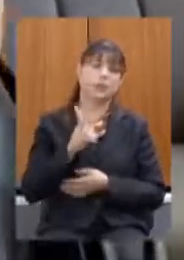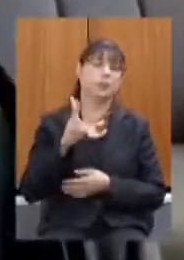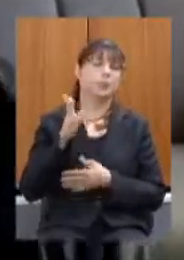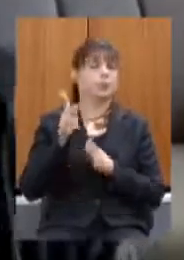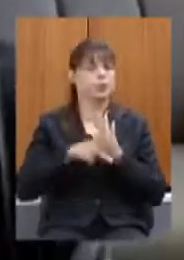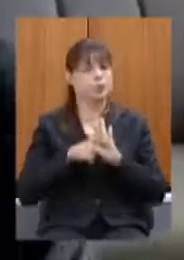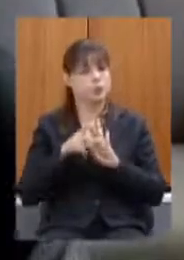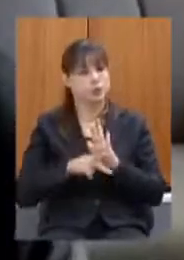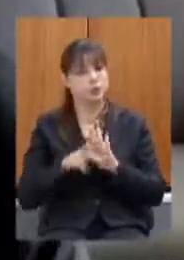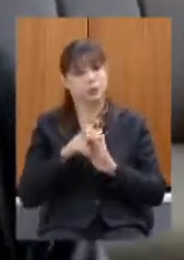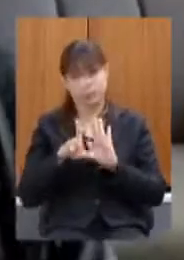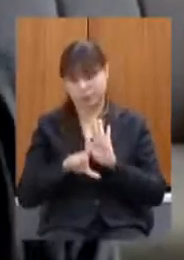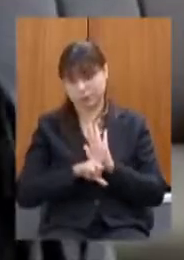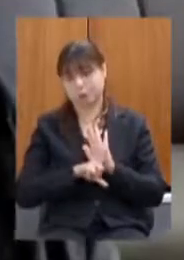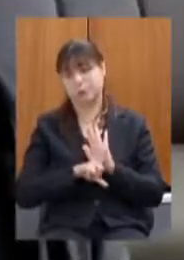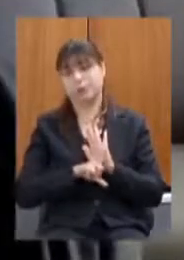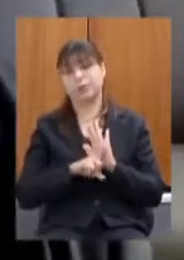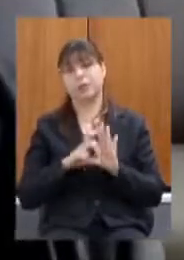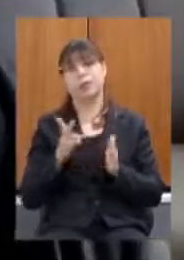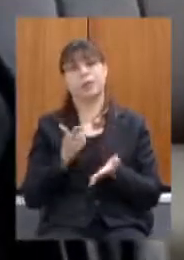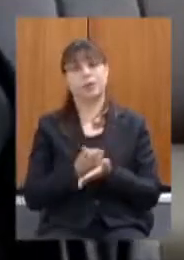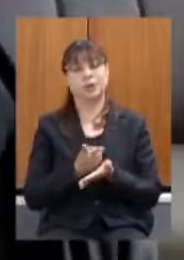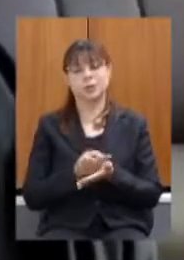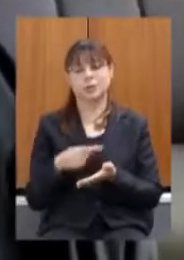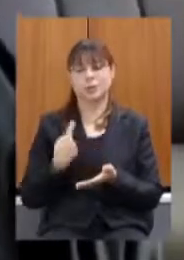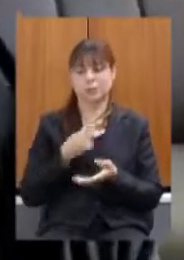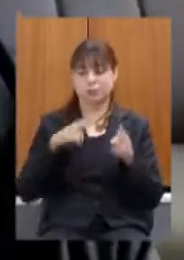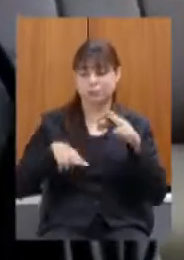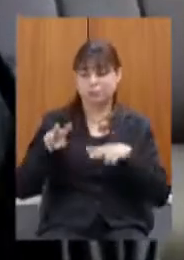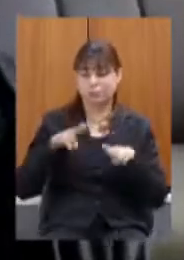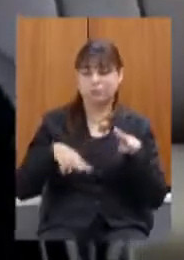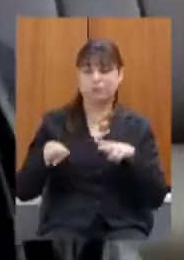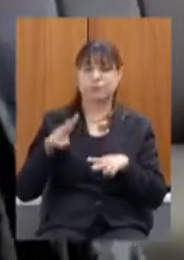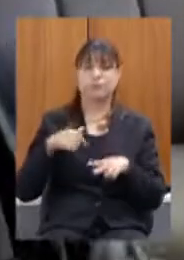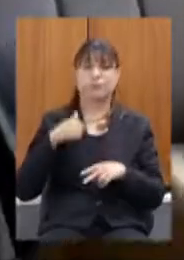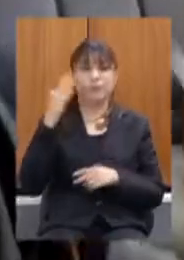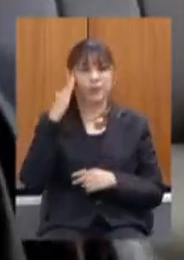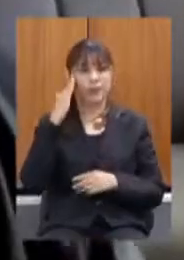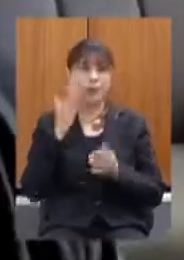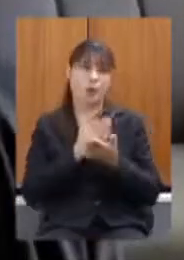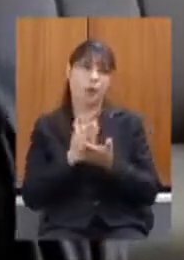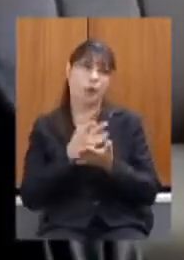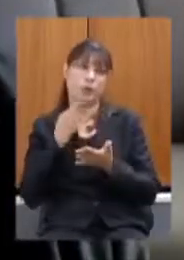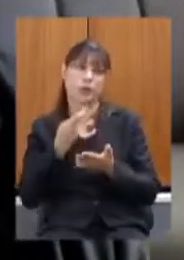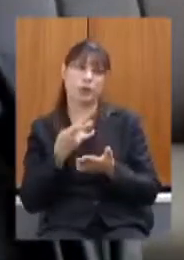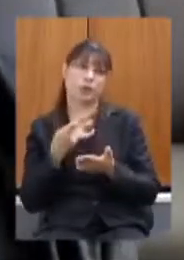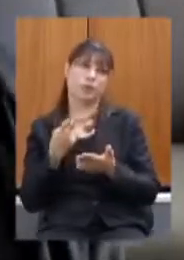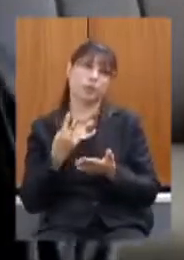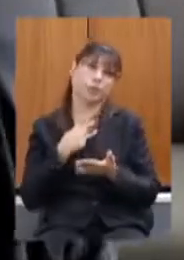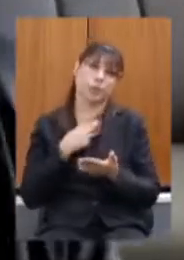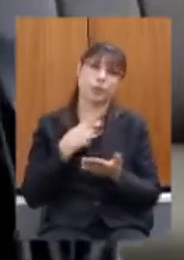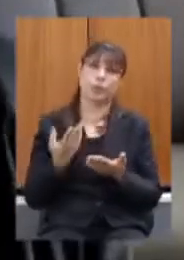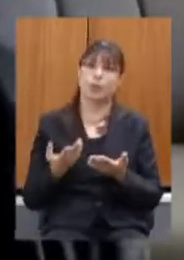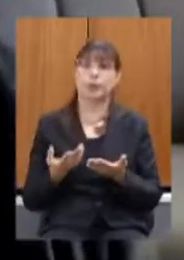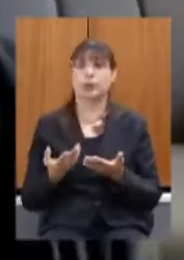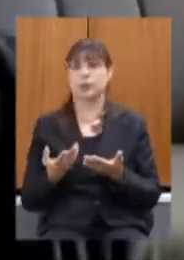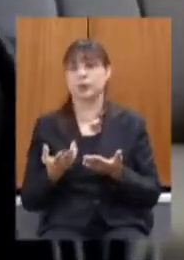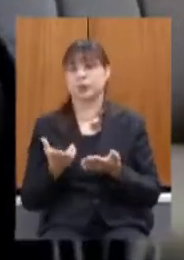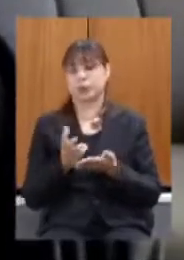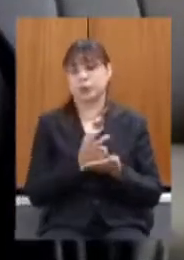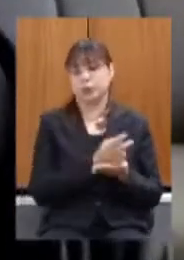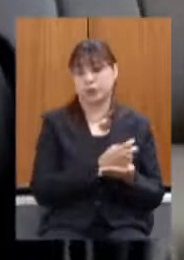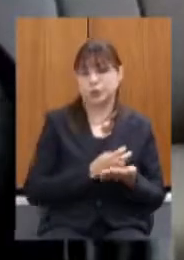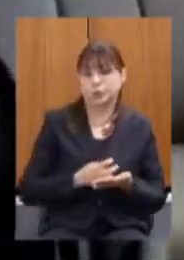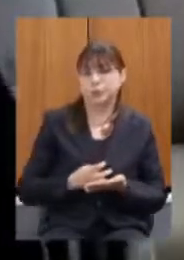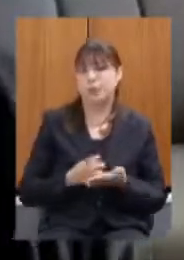de lei em cada balanço que fizermos eu sei que tem alguns que acham que não se pode tributar mas eu acho que tem